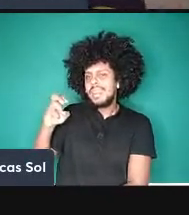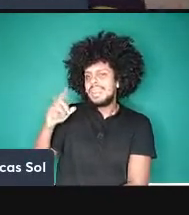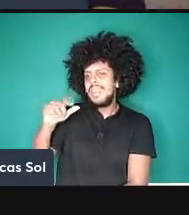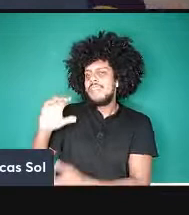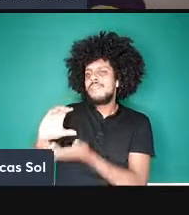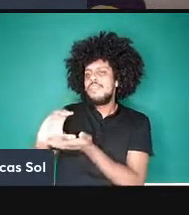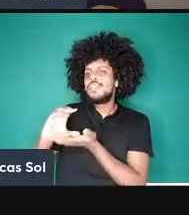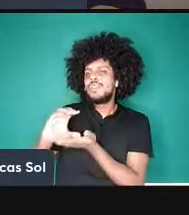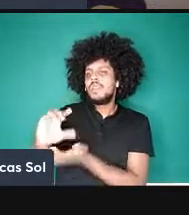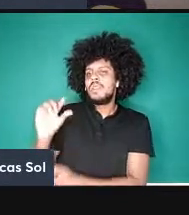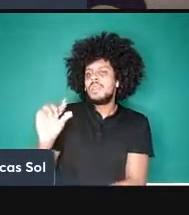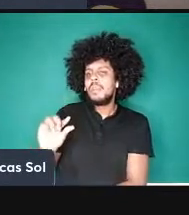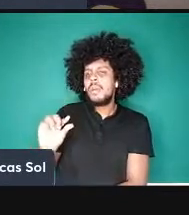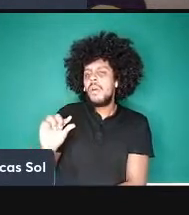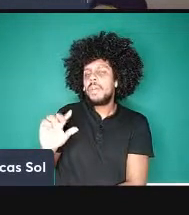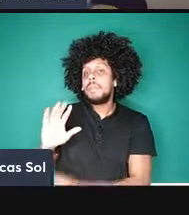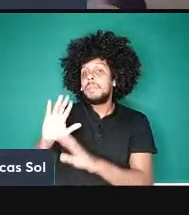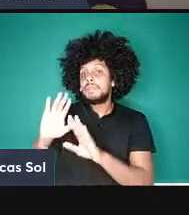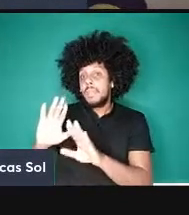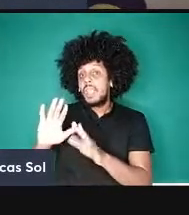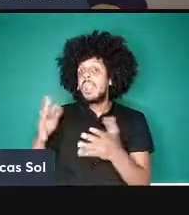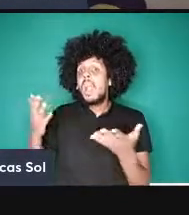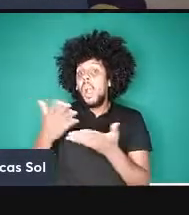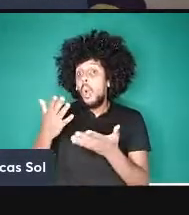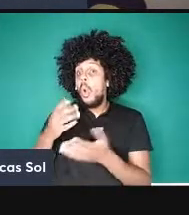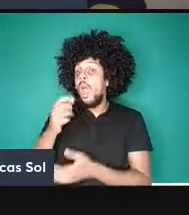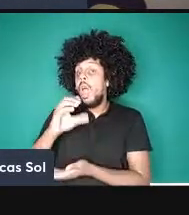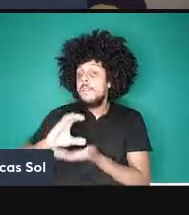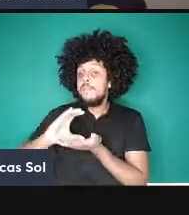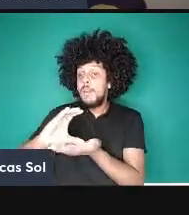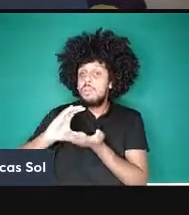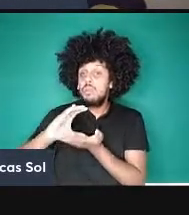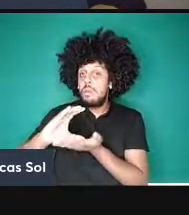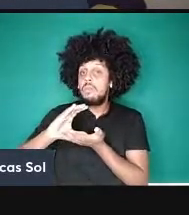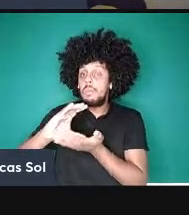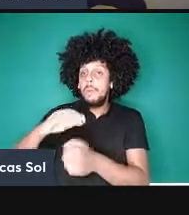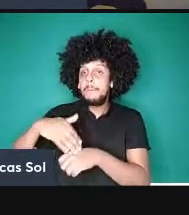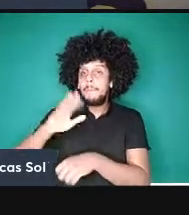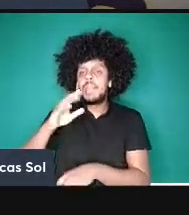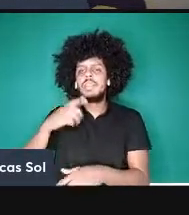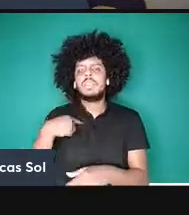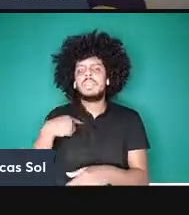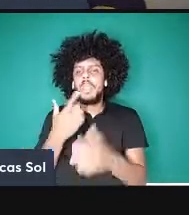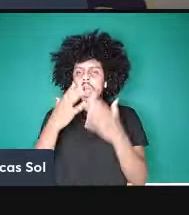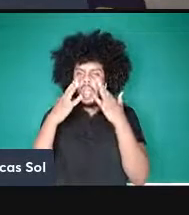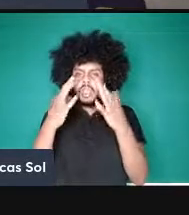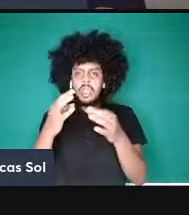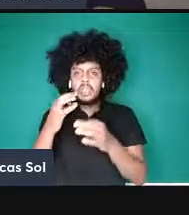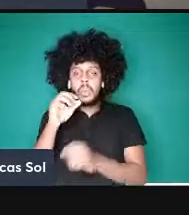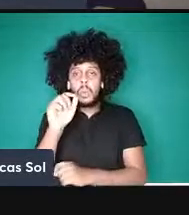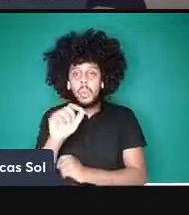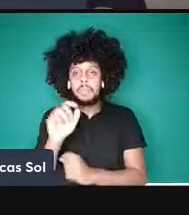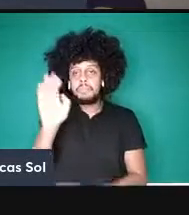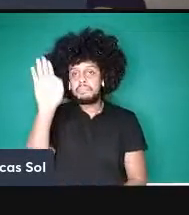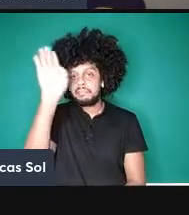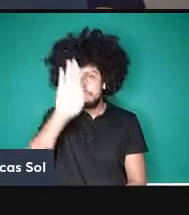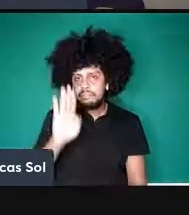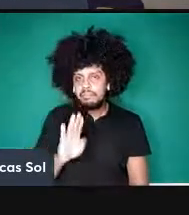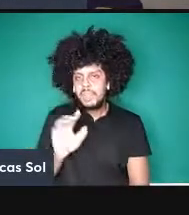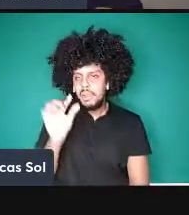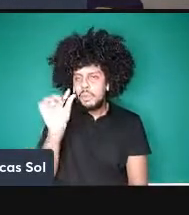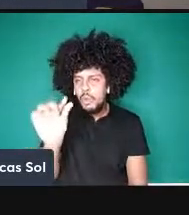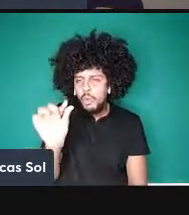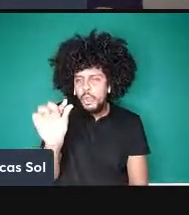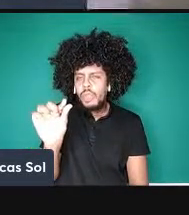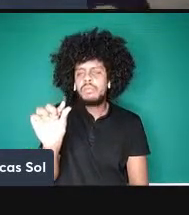nos valores investidos e o que chama atenção aqui é o fato de que o Brasil que era um contínuo pequeno mas estava no mapa